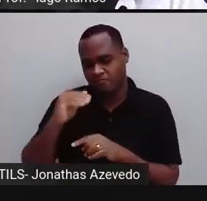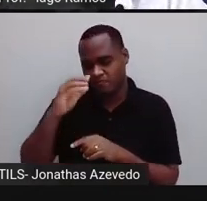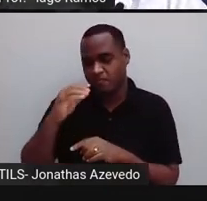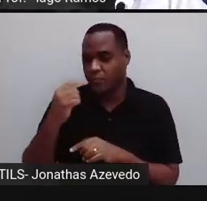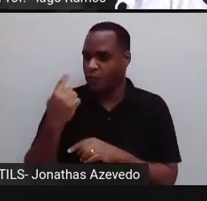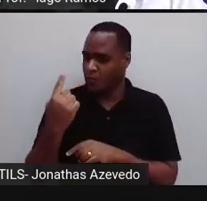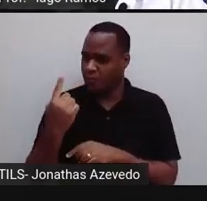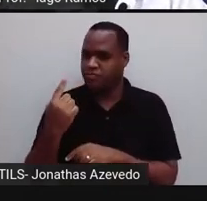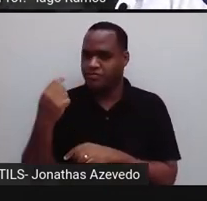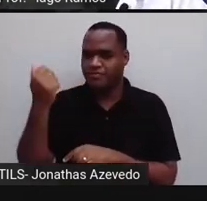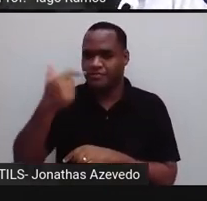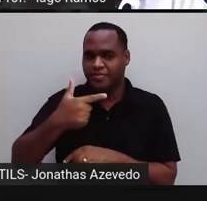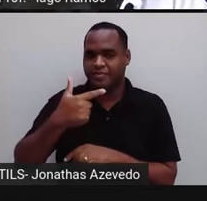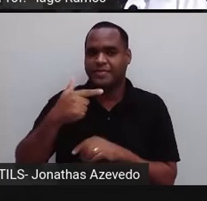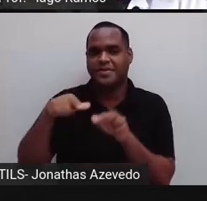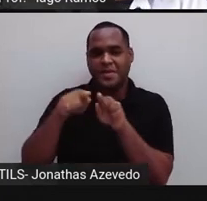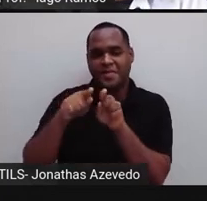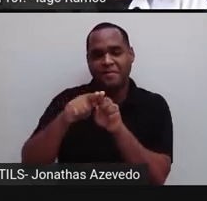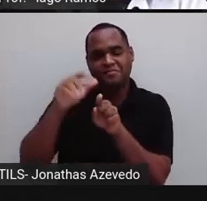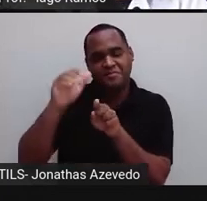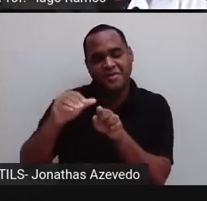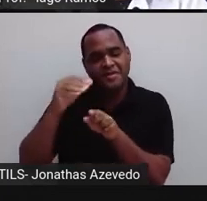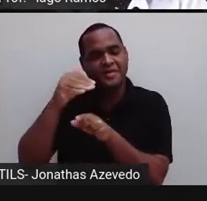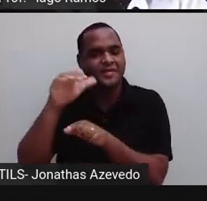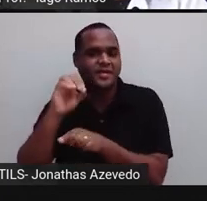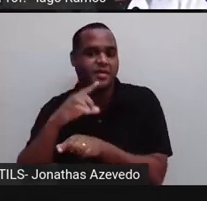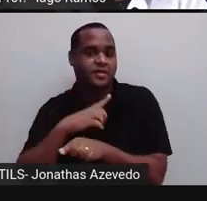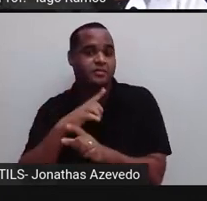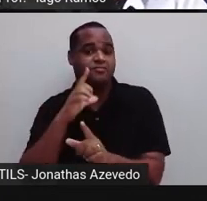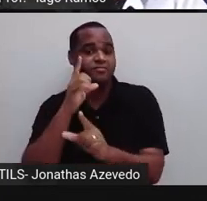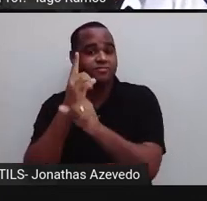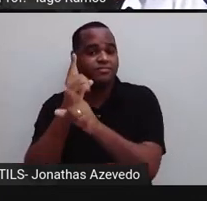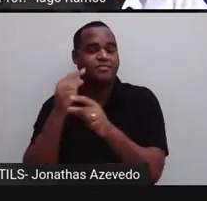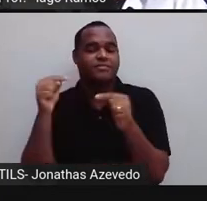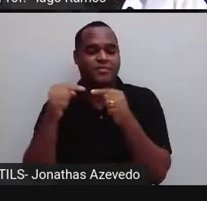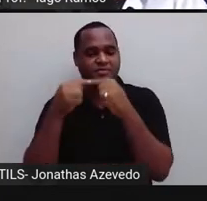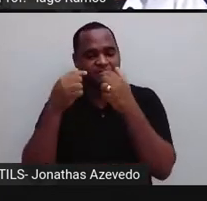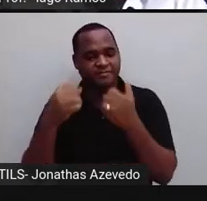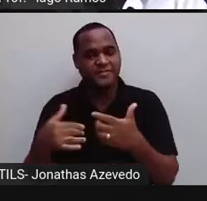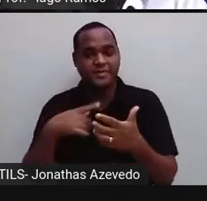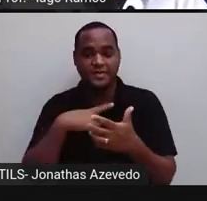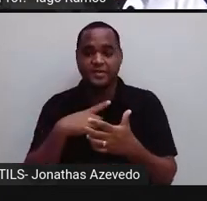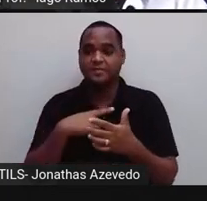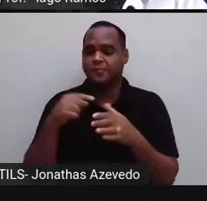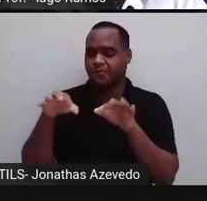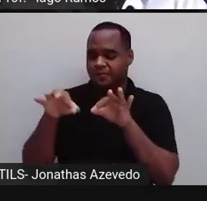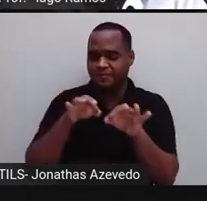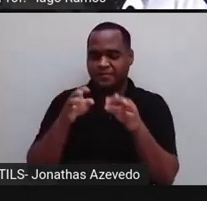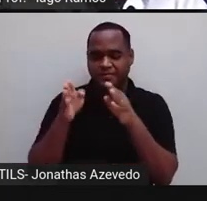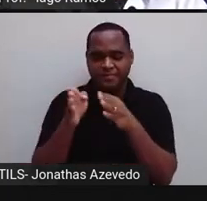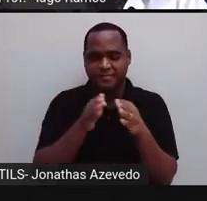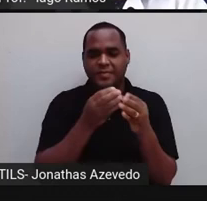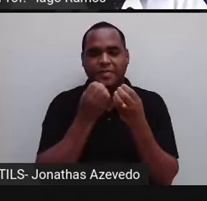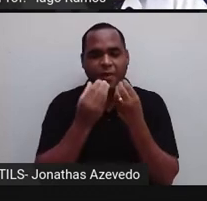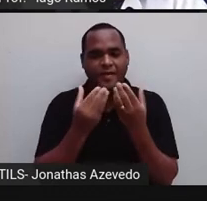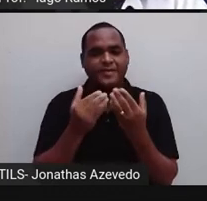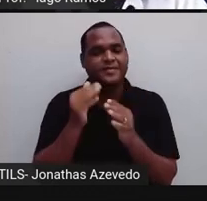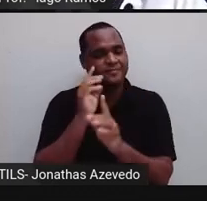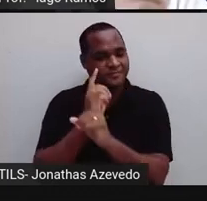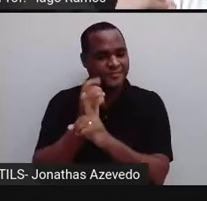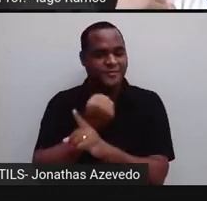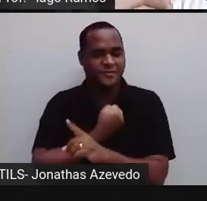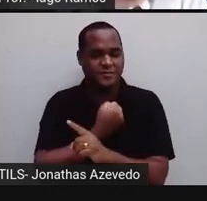tempo, é menor do que 10. Então, a gente achou o número que vai ocupar a posição daquela interrogação. Então, basicamente, a gente tem que usar